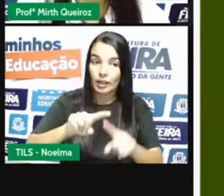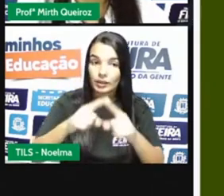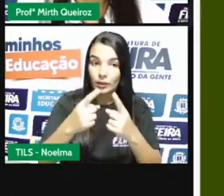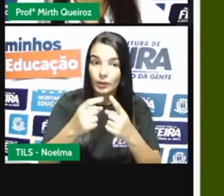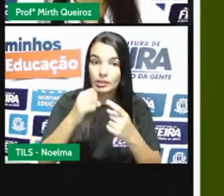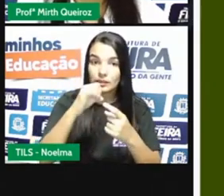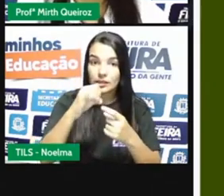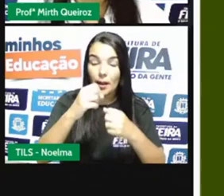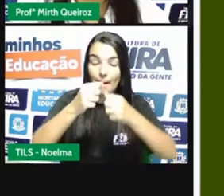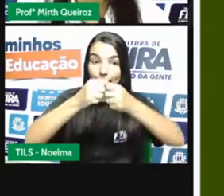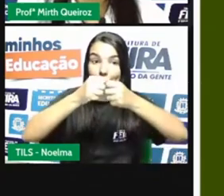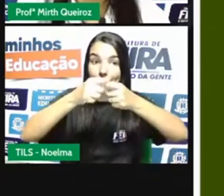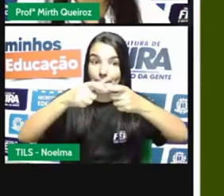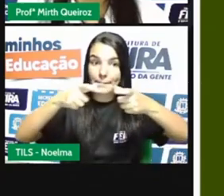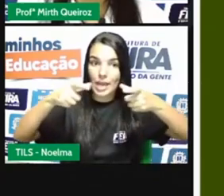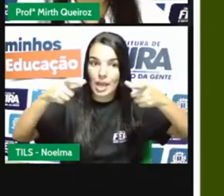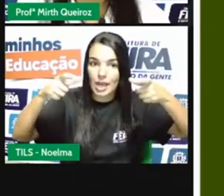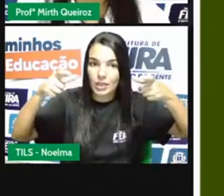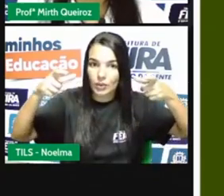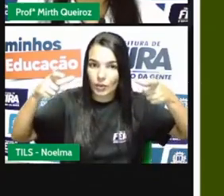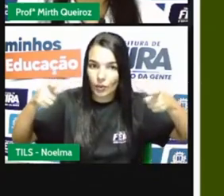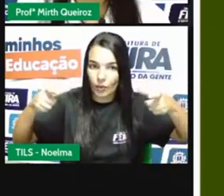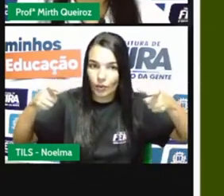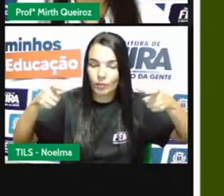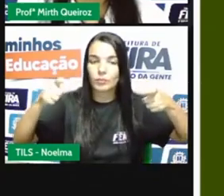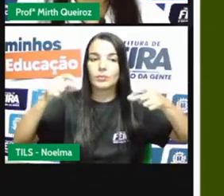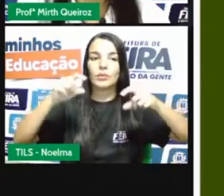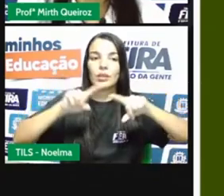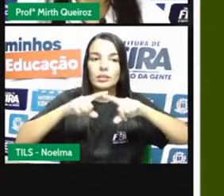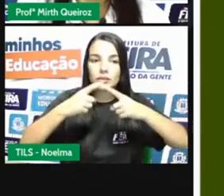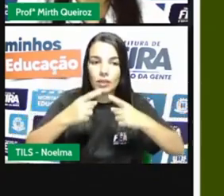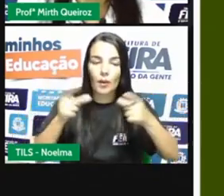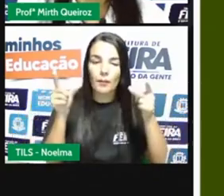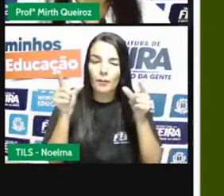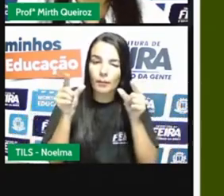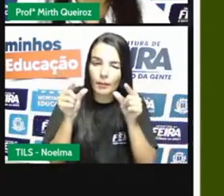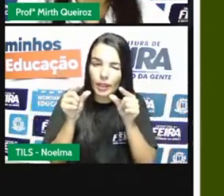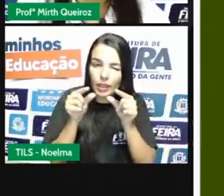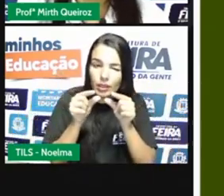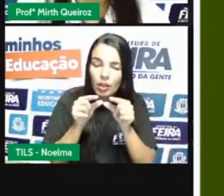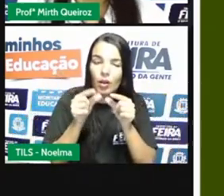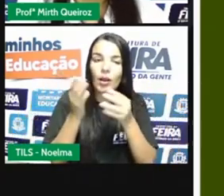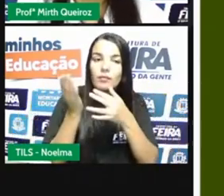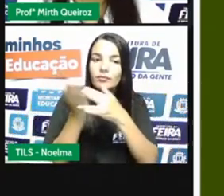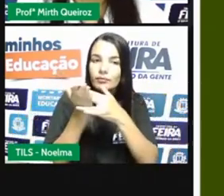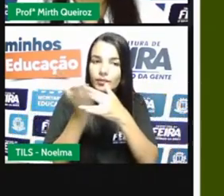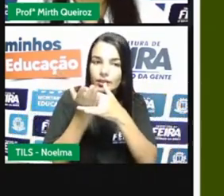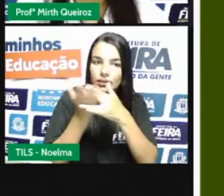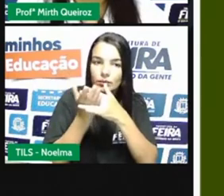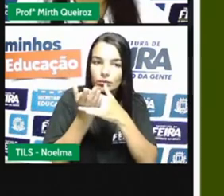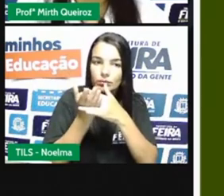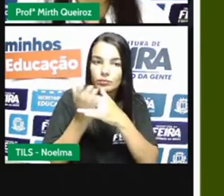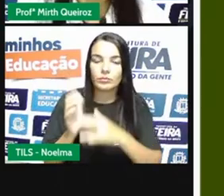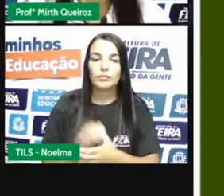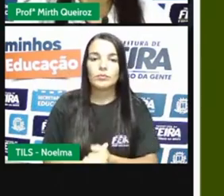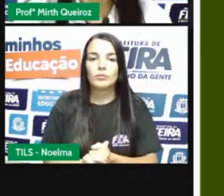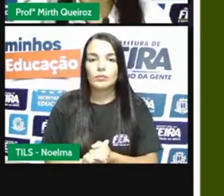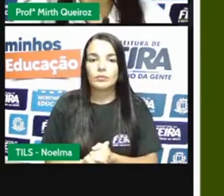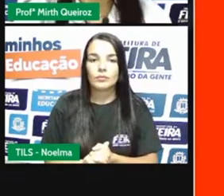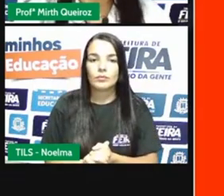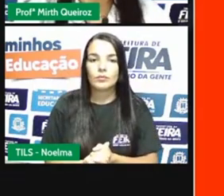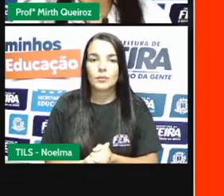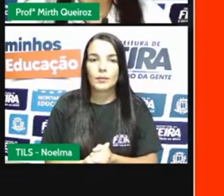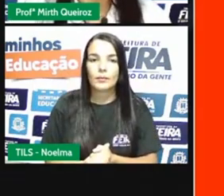for o denominador, menor é a fração. Certo?